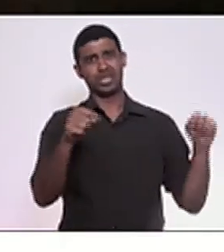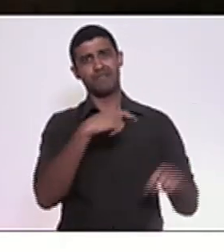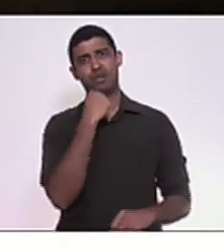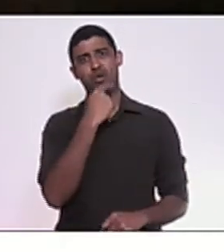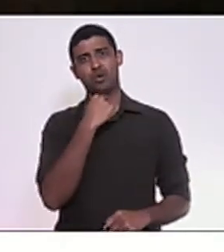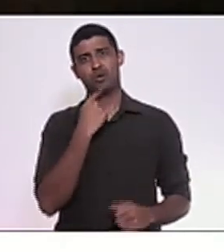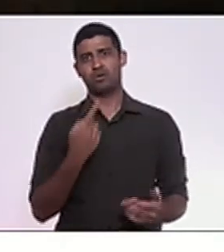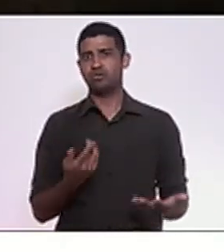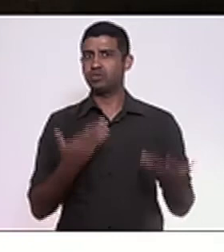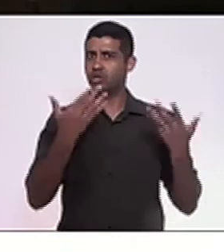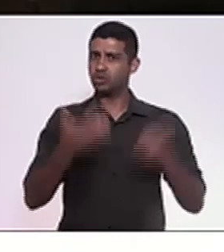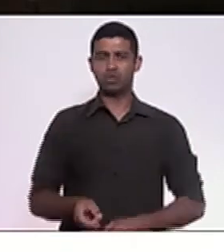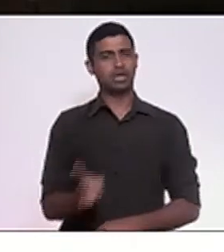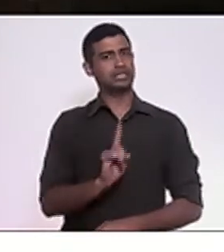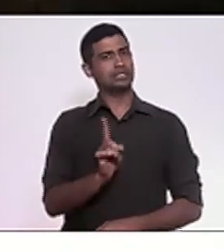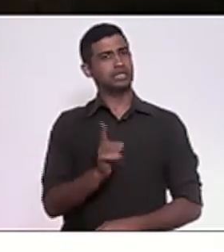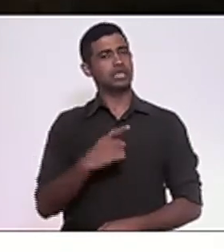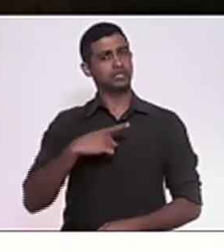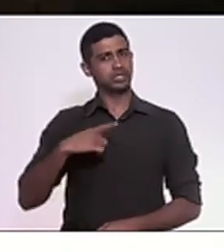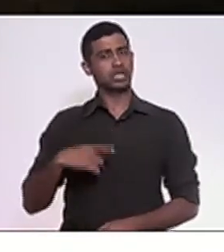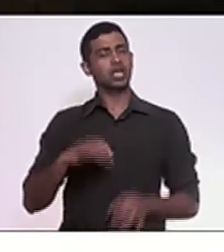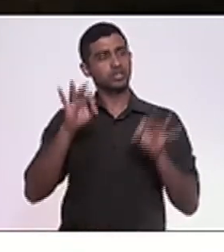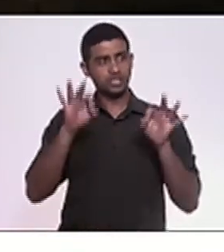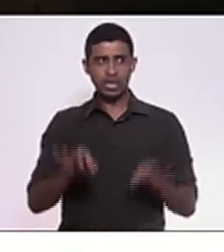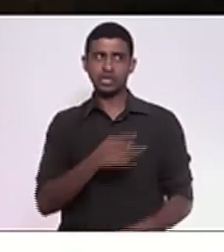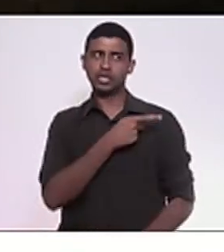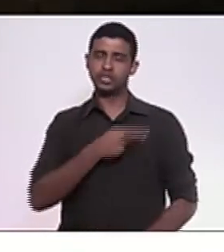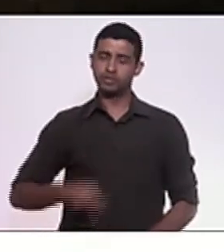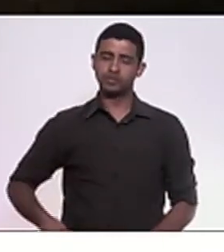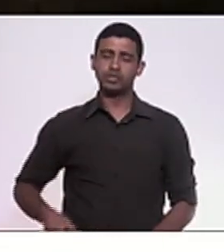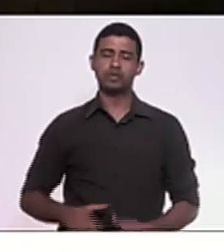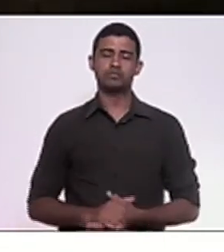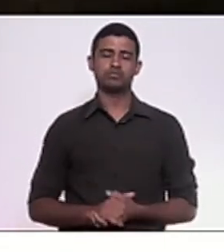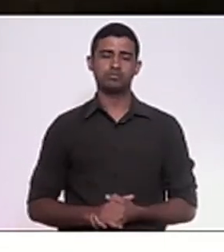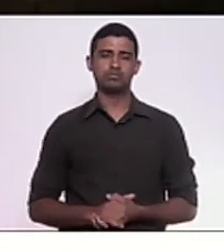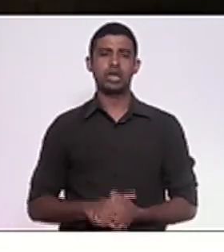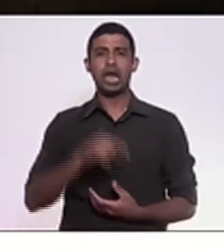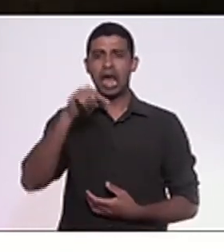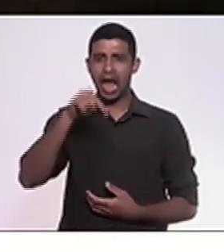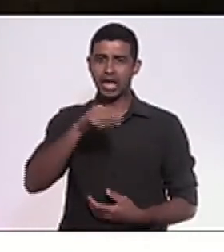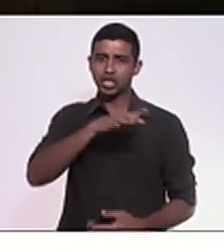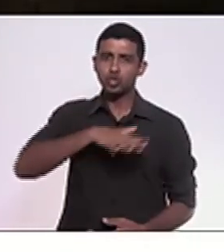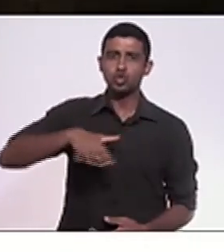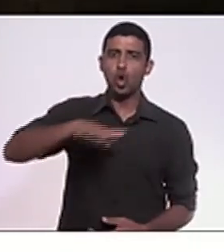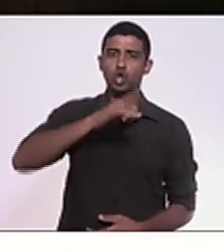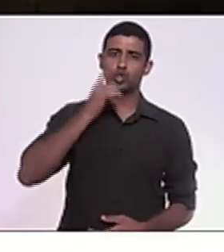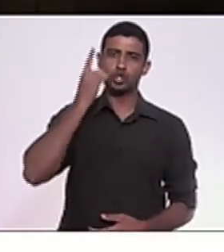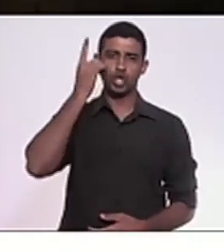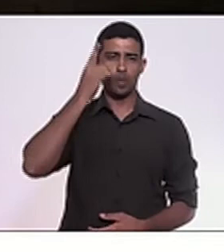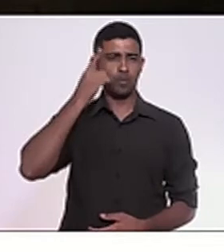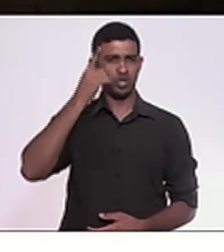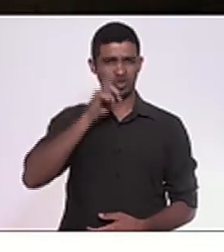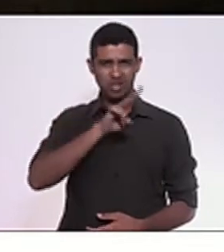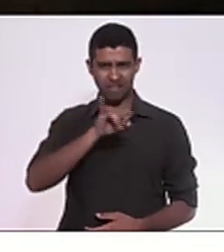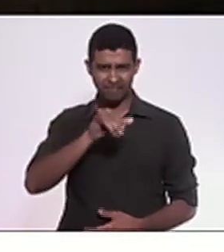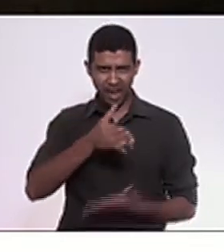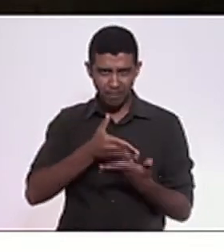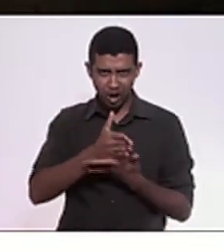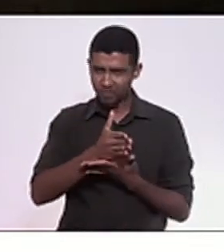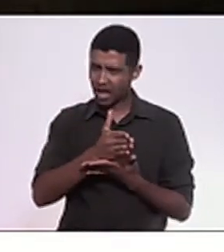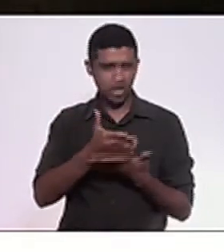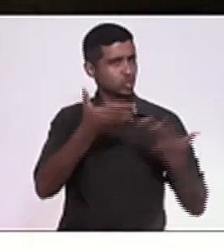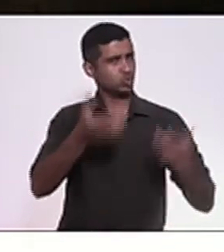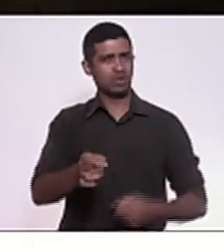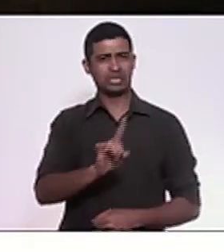É inaceitável, e eu tenho certeza, presidente, que esse parlamento não vai permitir essa aberração.